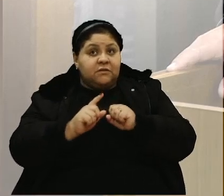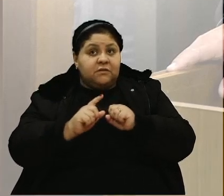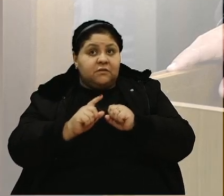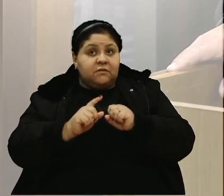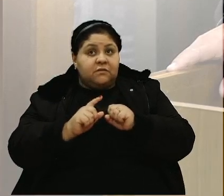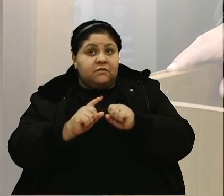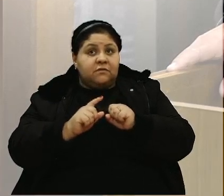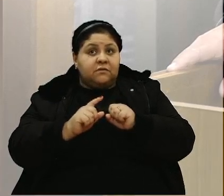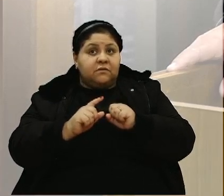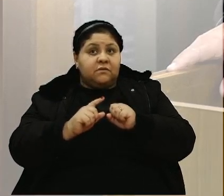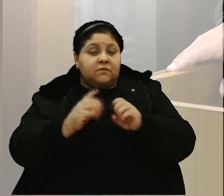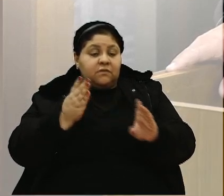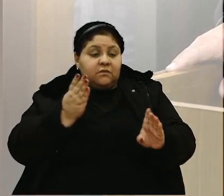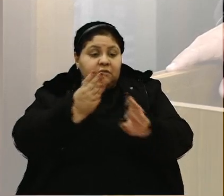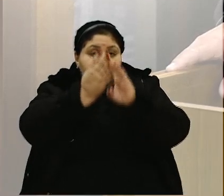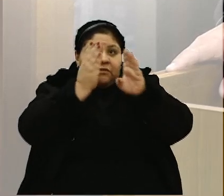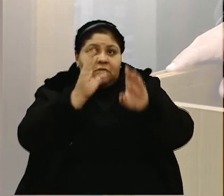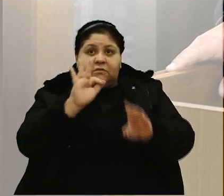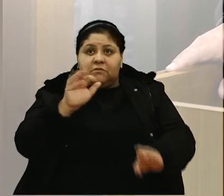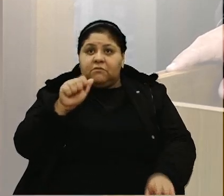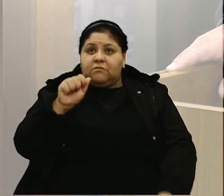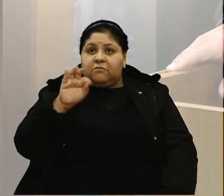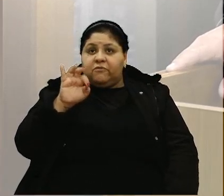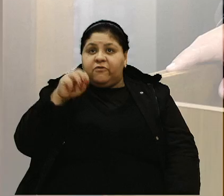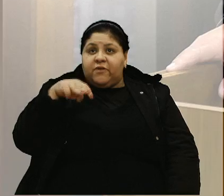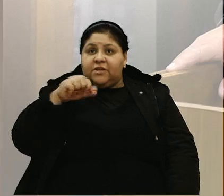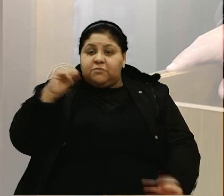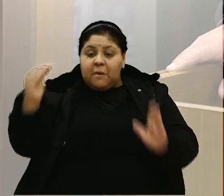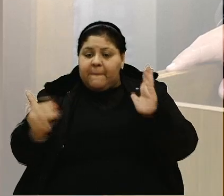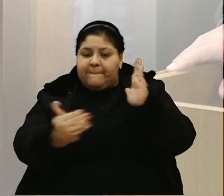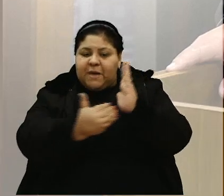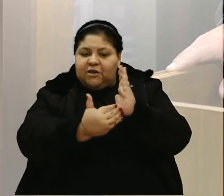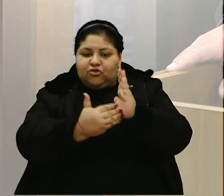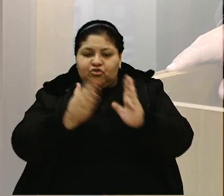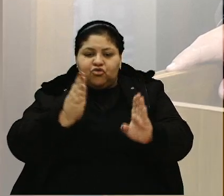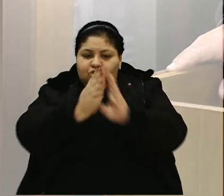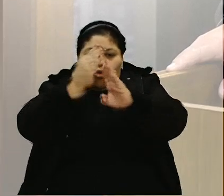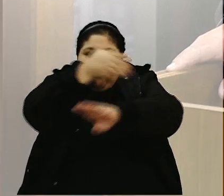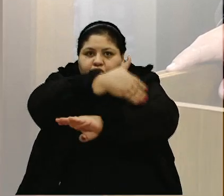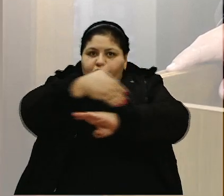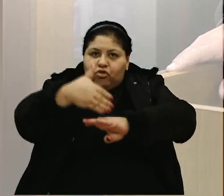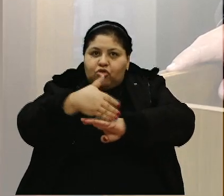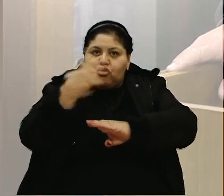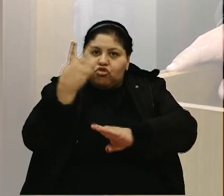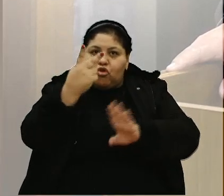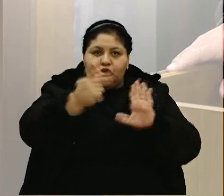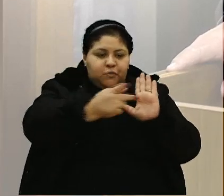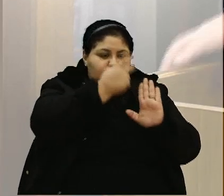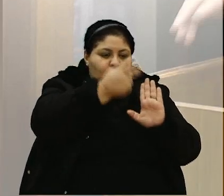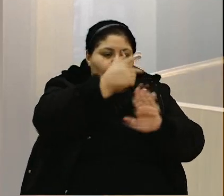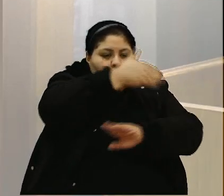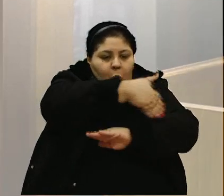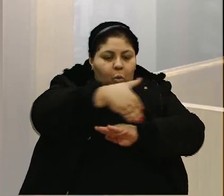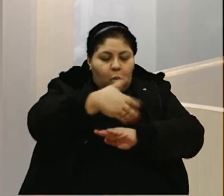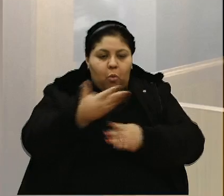interior. Não acharam ali no Fátima Baixo. Não acharam a rua. Não acharam... Com dois protocolos, com uma rua, com